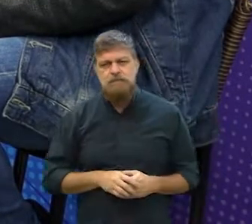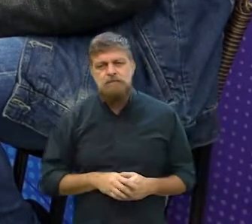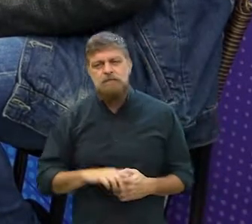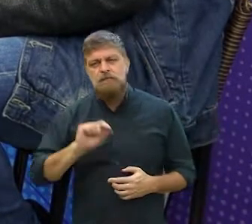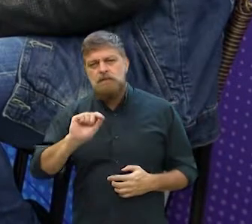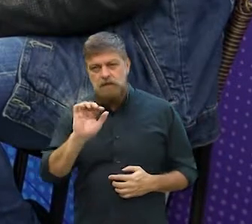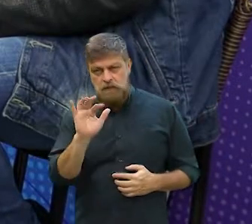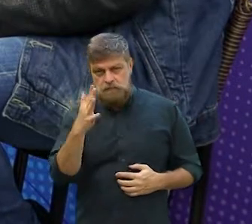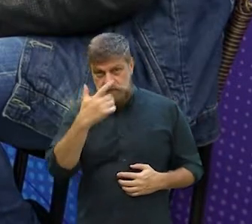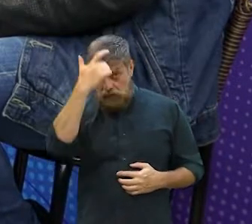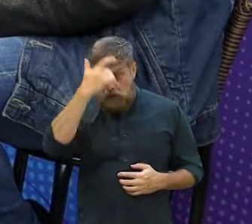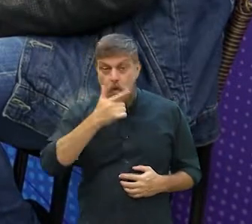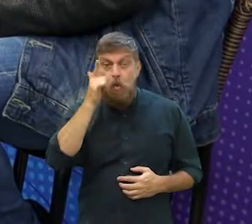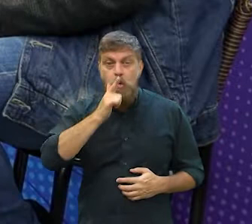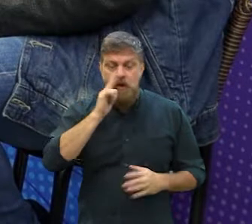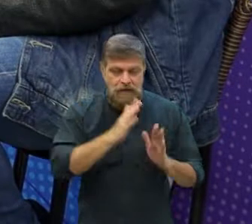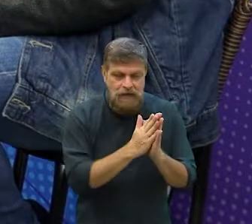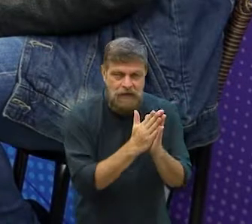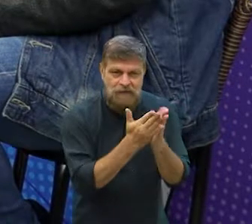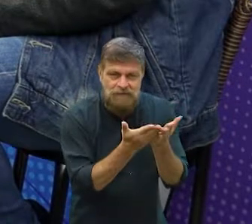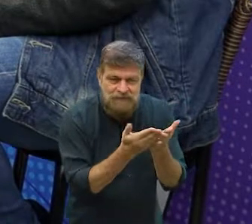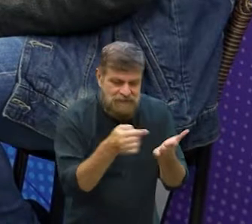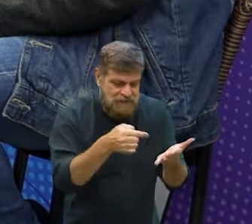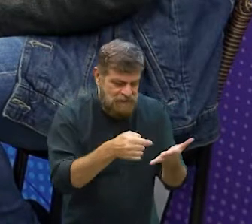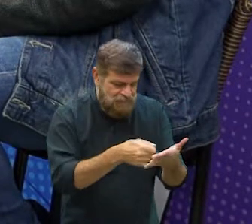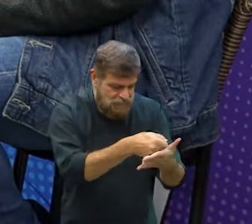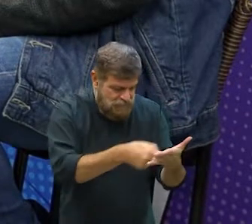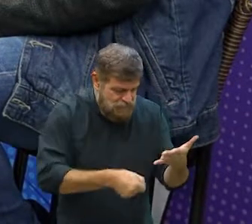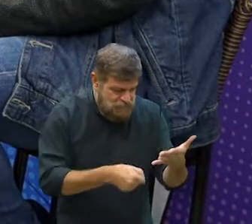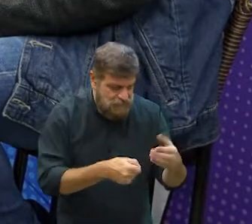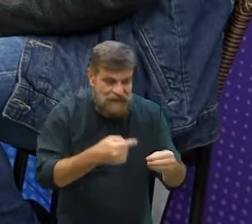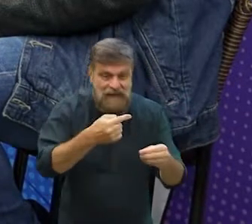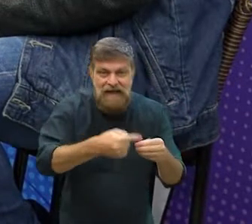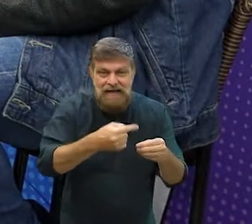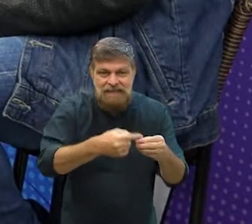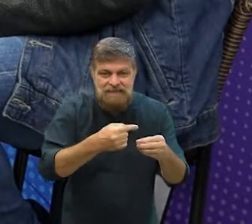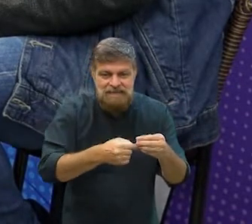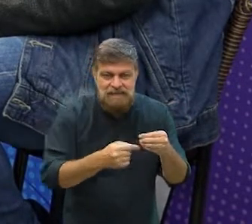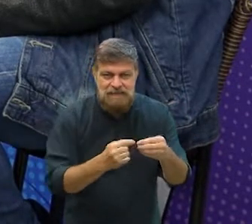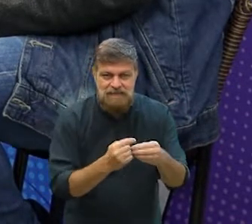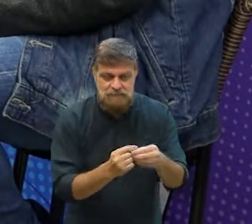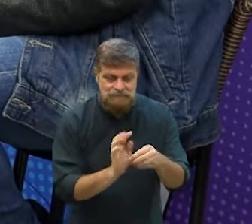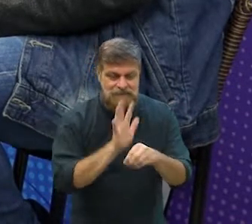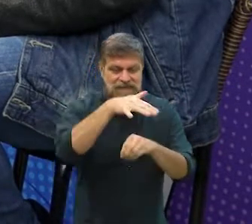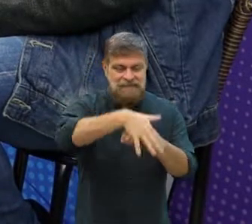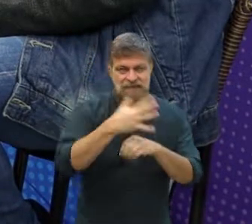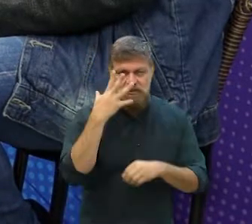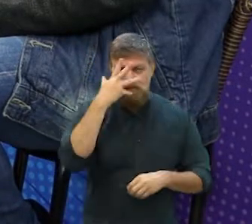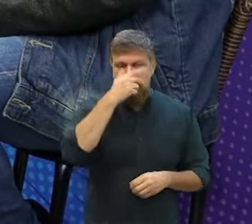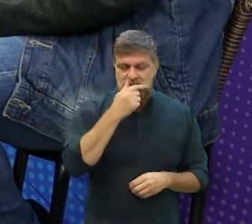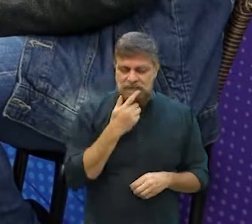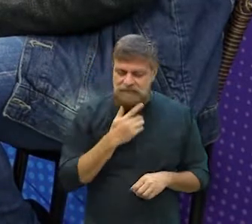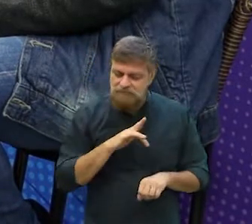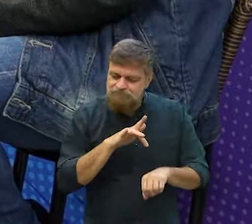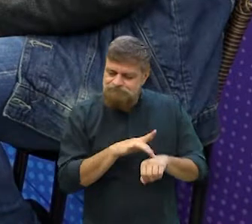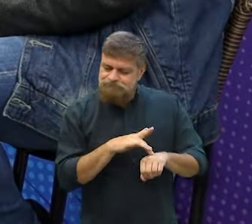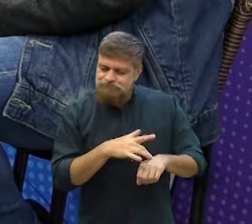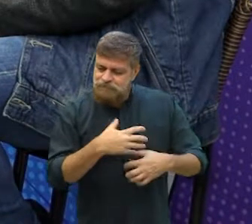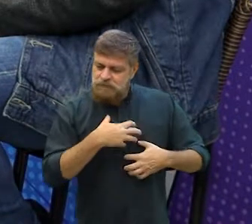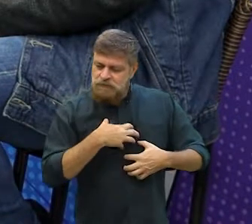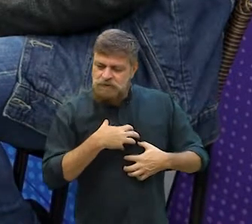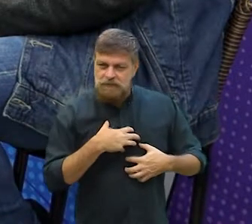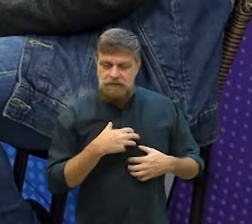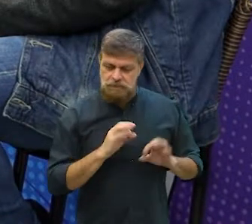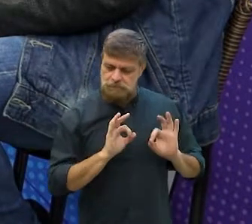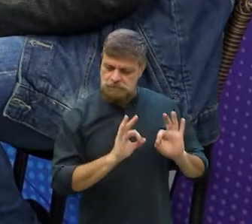e aí eu consegui no livro deixar Salto Bonito com um toque, assim, meio, então, por exemplo, tem uma personagem que fica